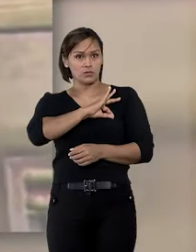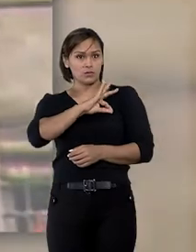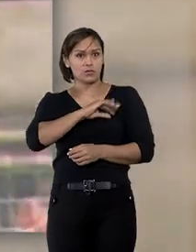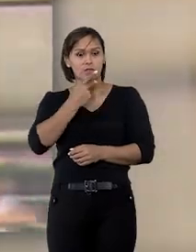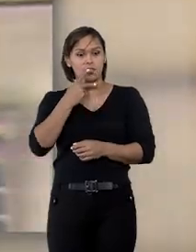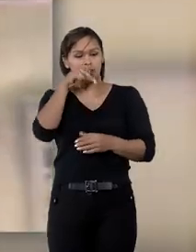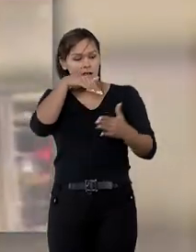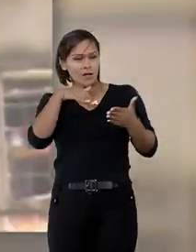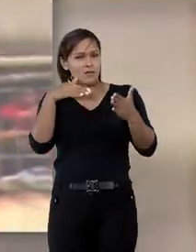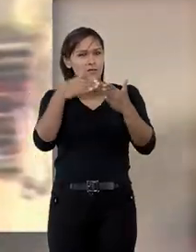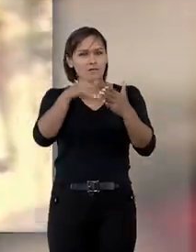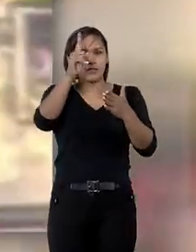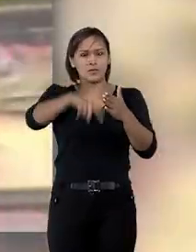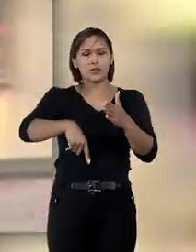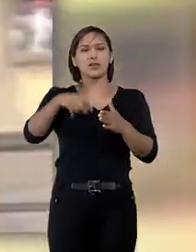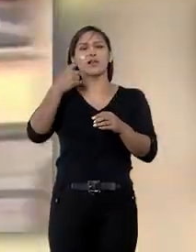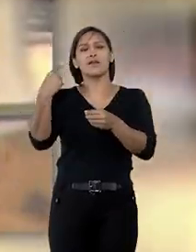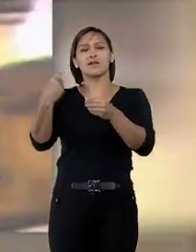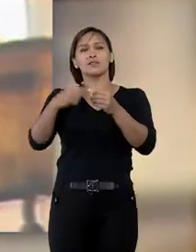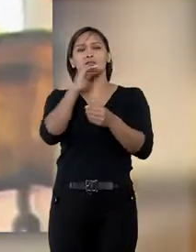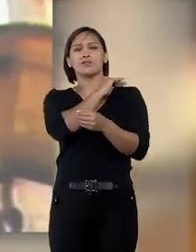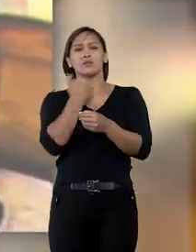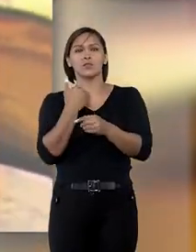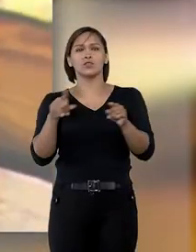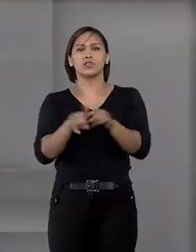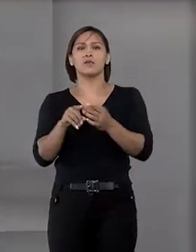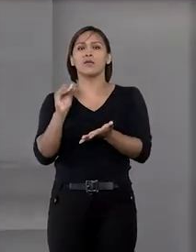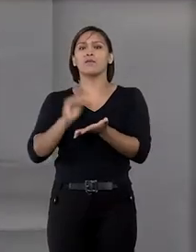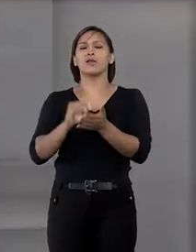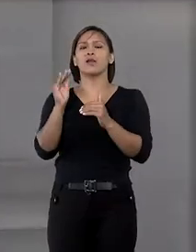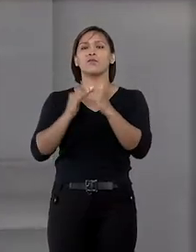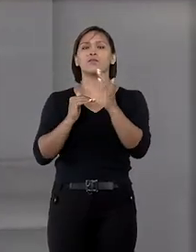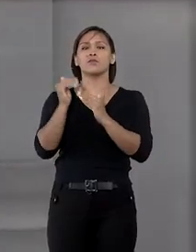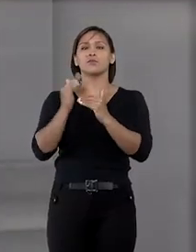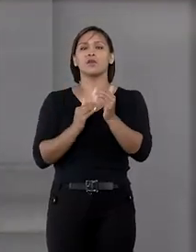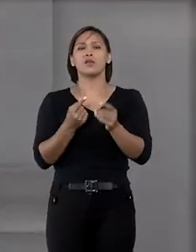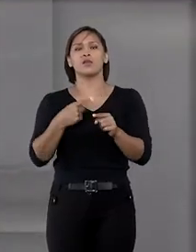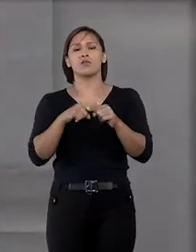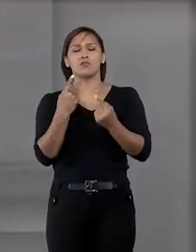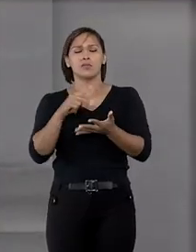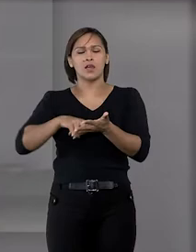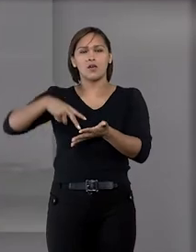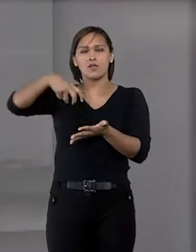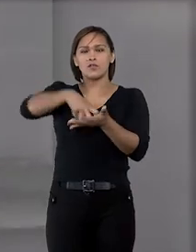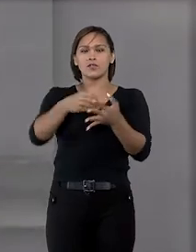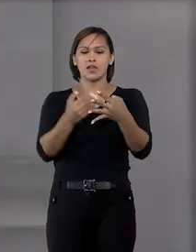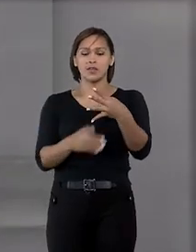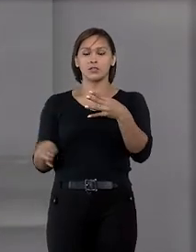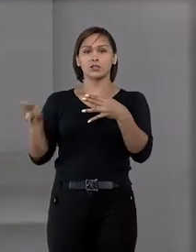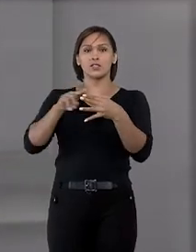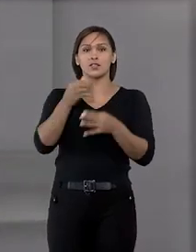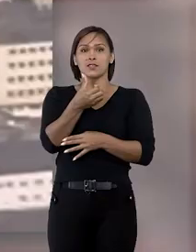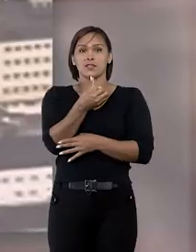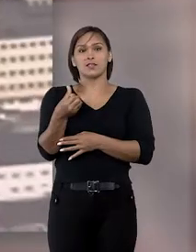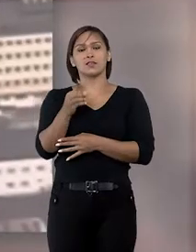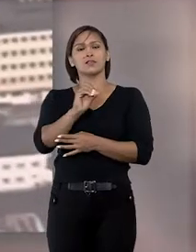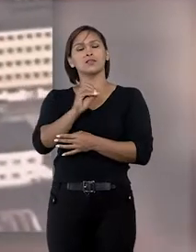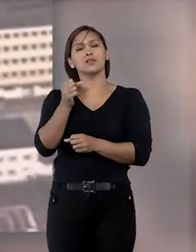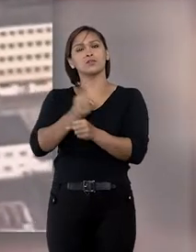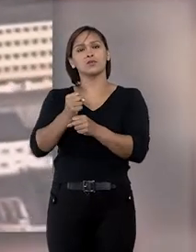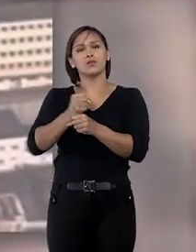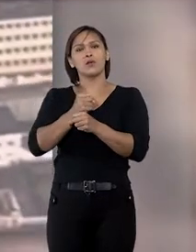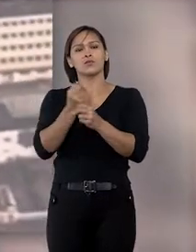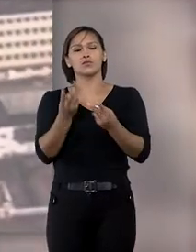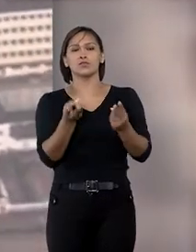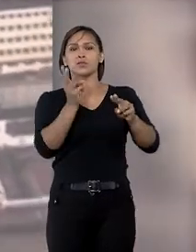massacre do Carandiru foram condenados pelo júri pela prática de homicídios qualificados com penas que chegaram a superar 600 anos